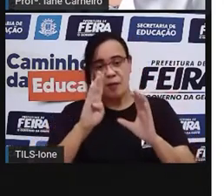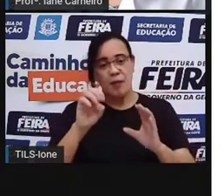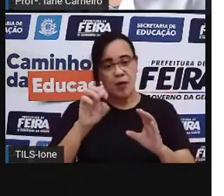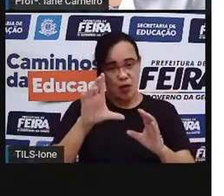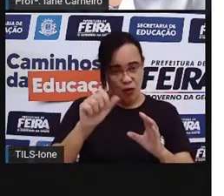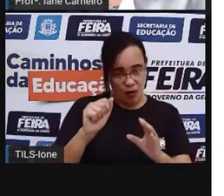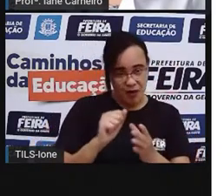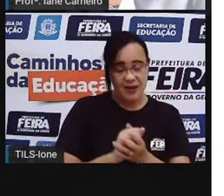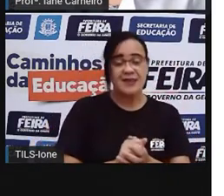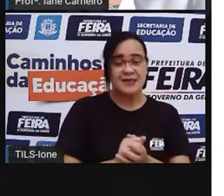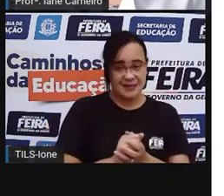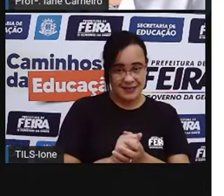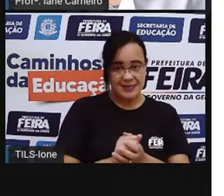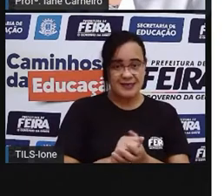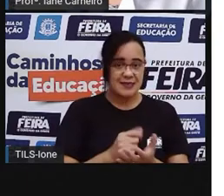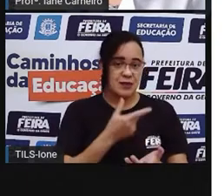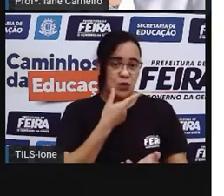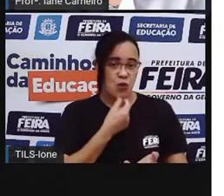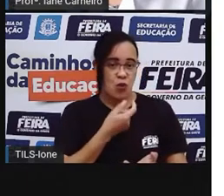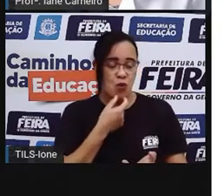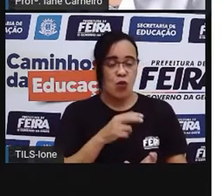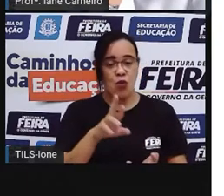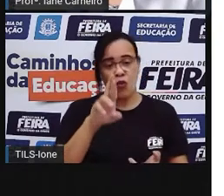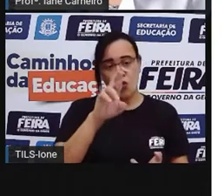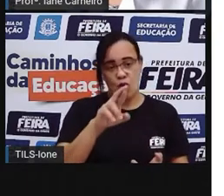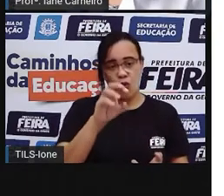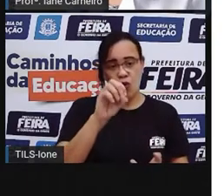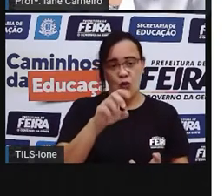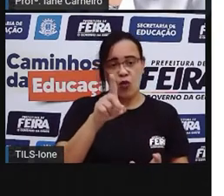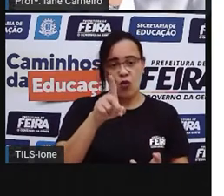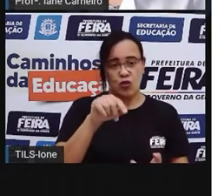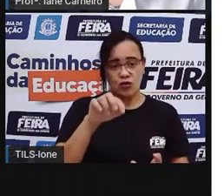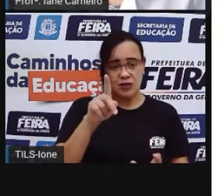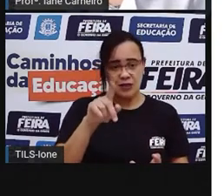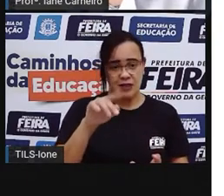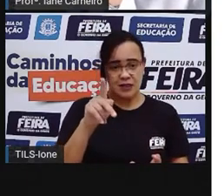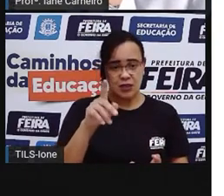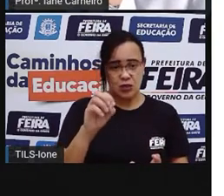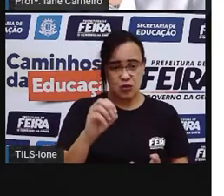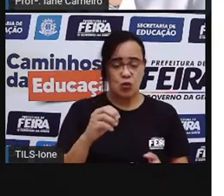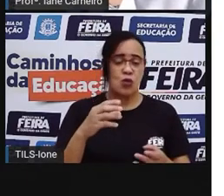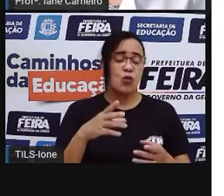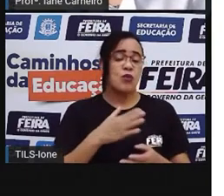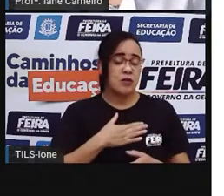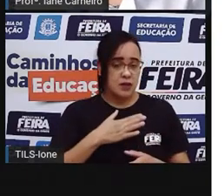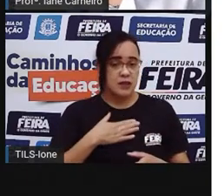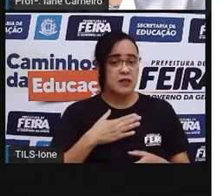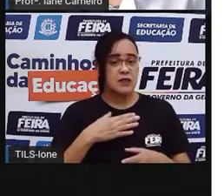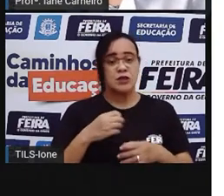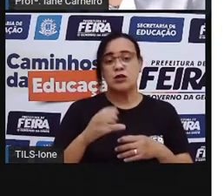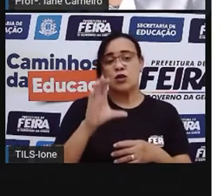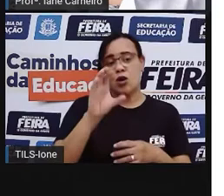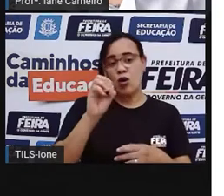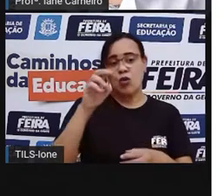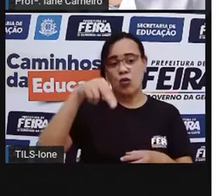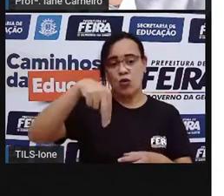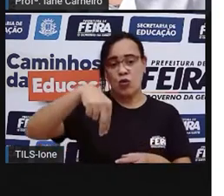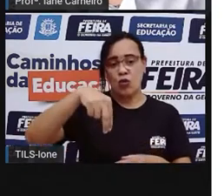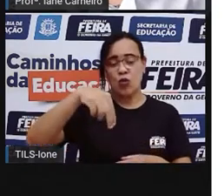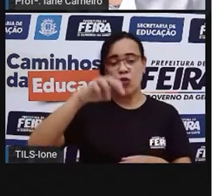Rodrigo está rimando com comigo. Aqui a gente também percebe mão